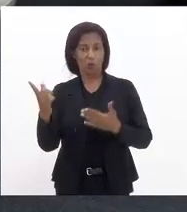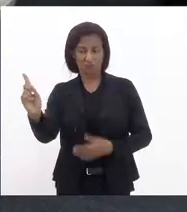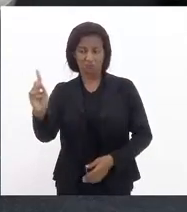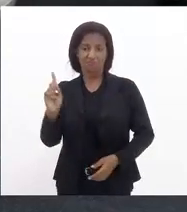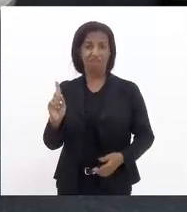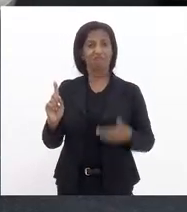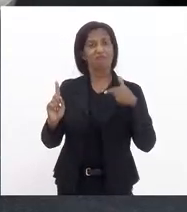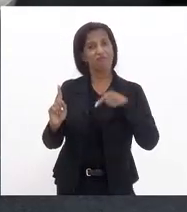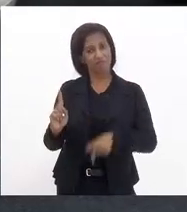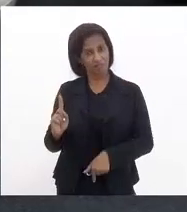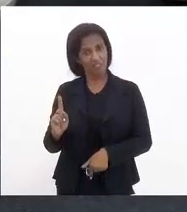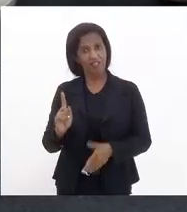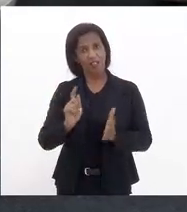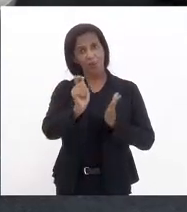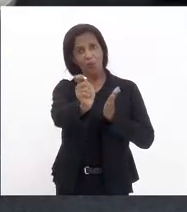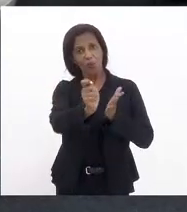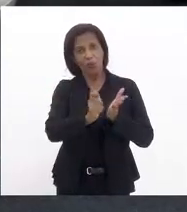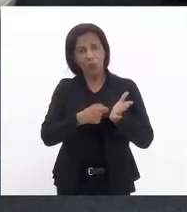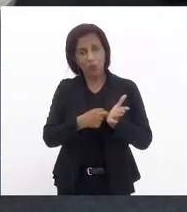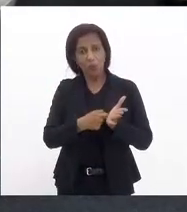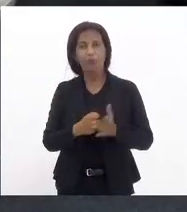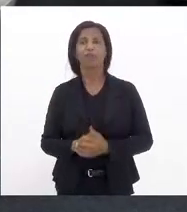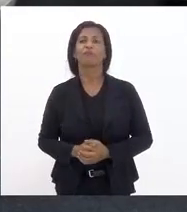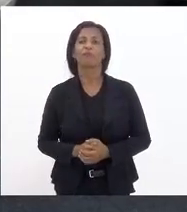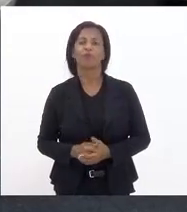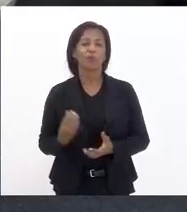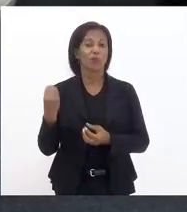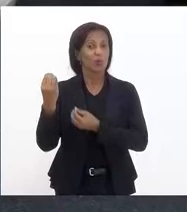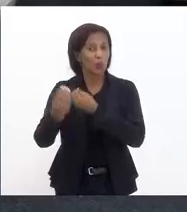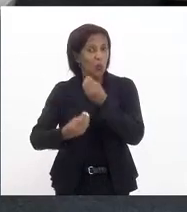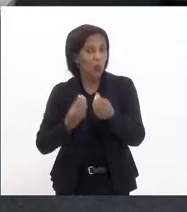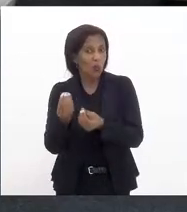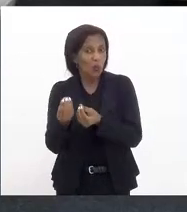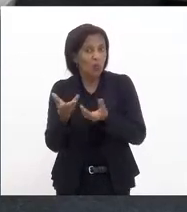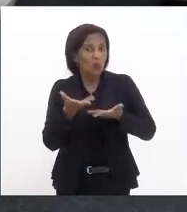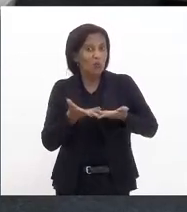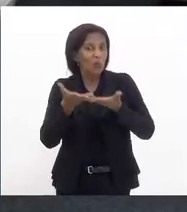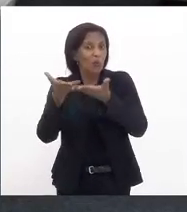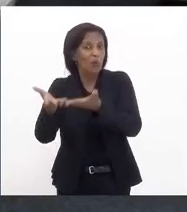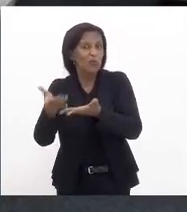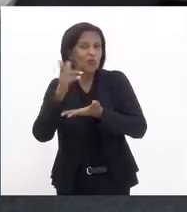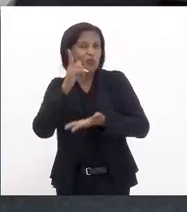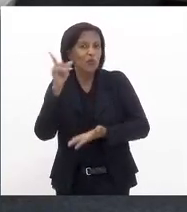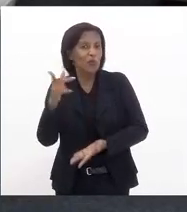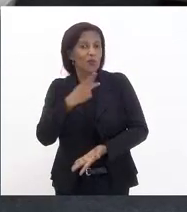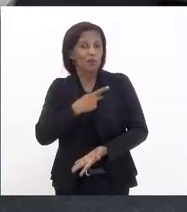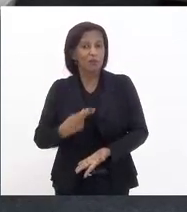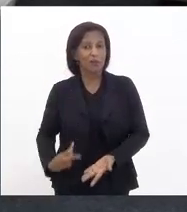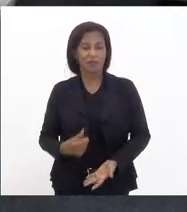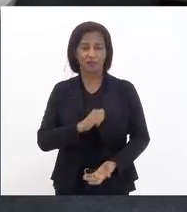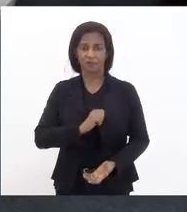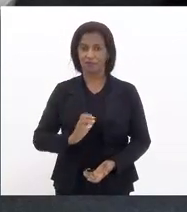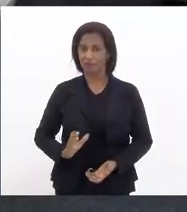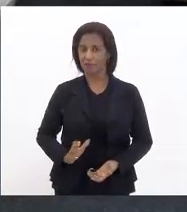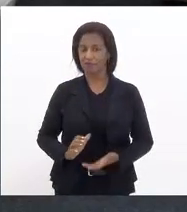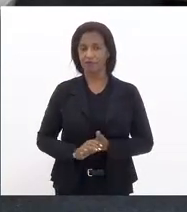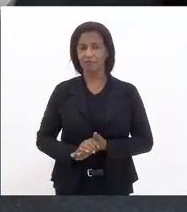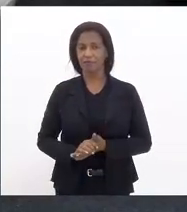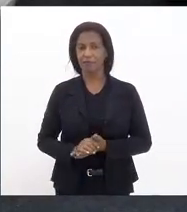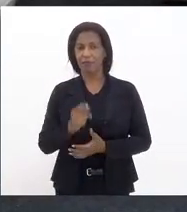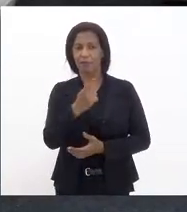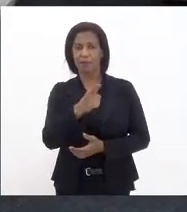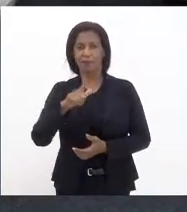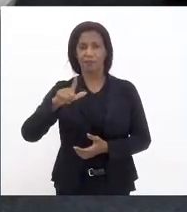aqui sancionar como foi feito o convite ontem pelo presidente André Siciliano o